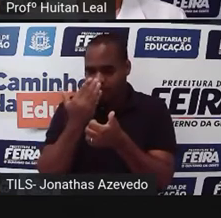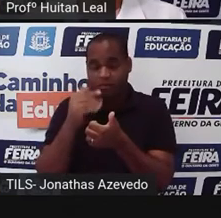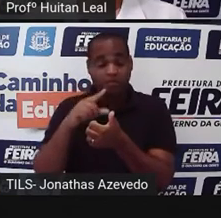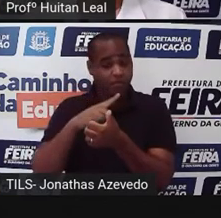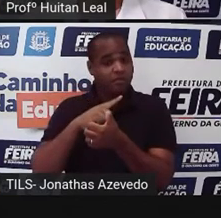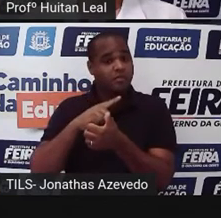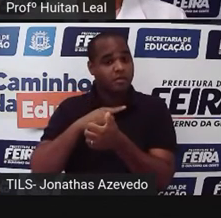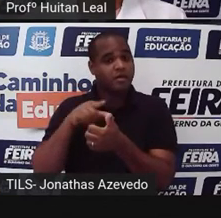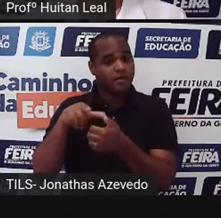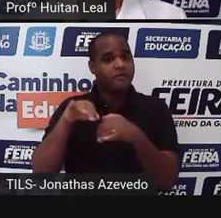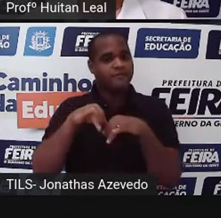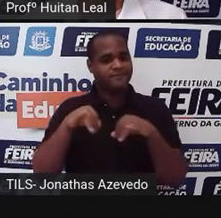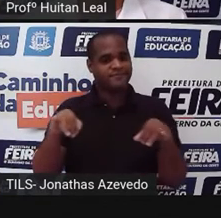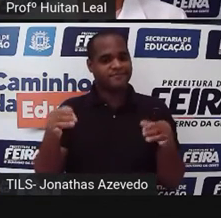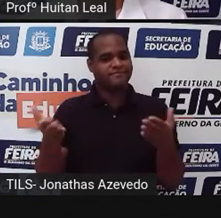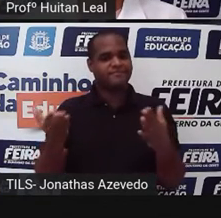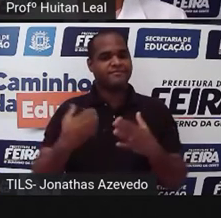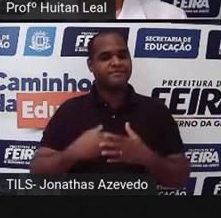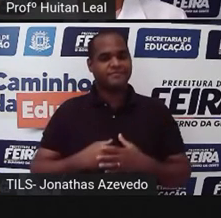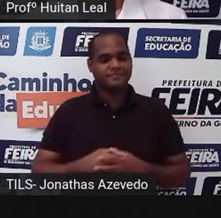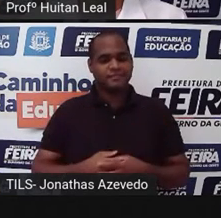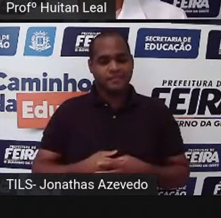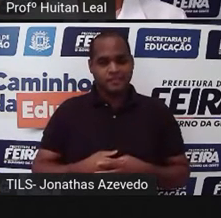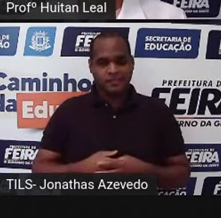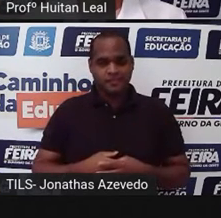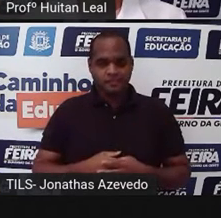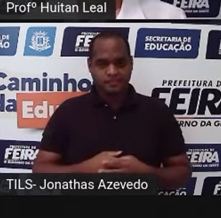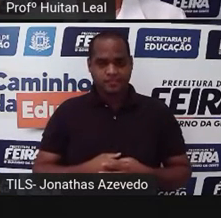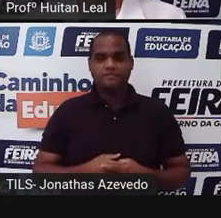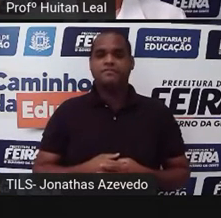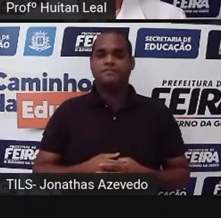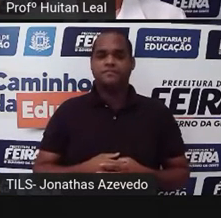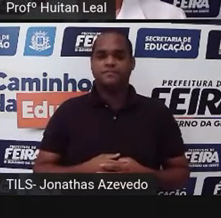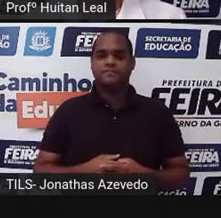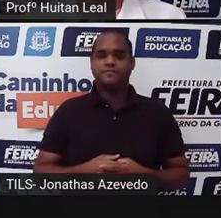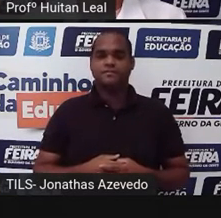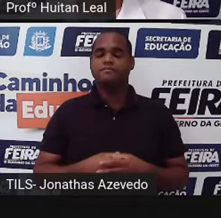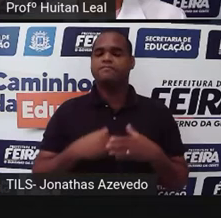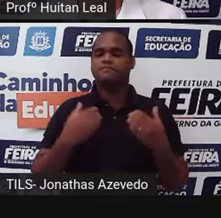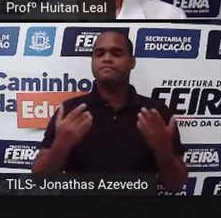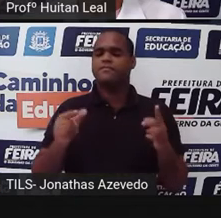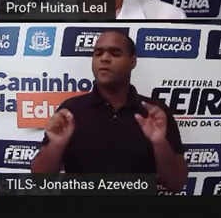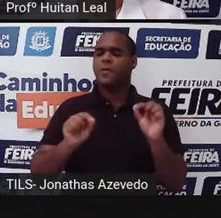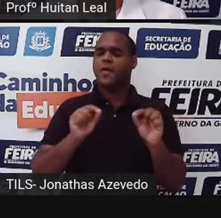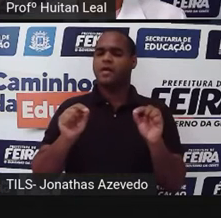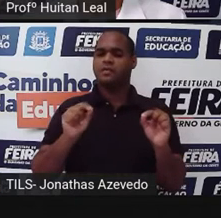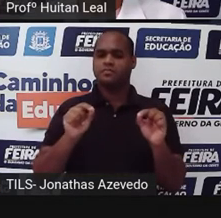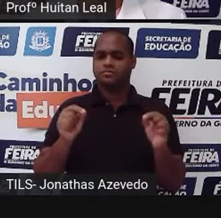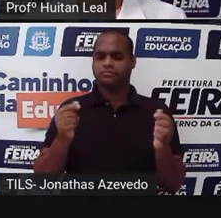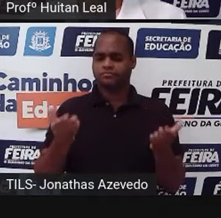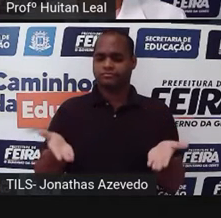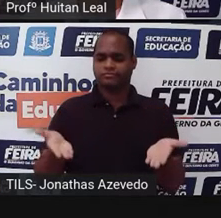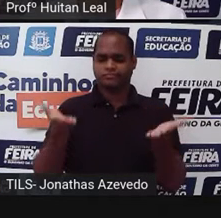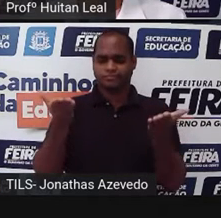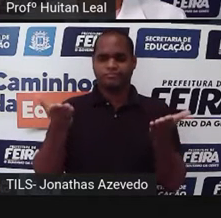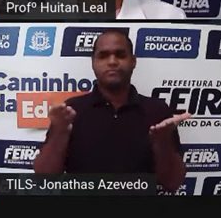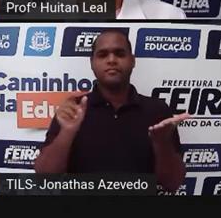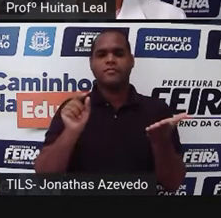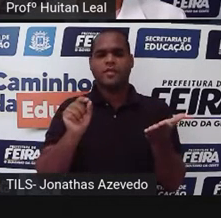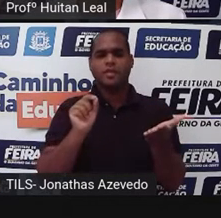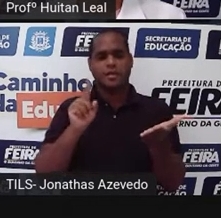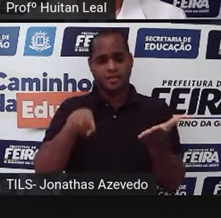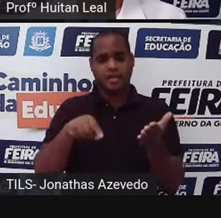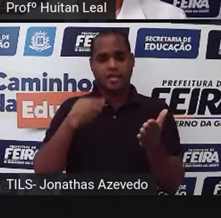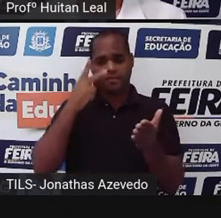no foco da notícia também. Quando é que elas são explícitas? Do ponto de vista da